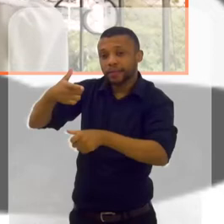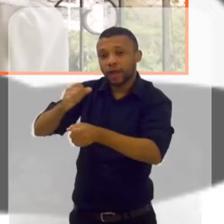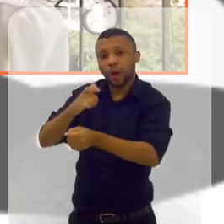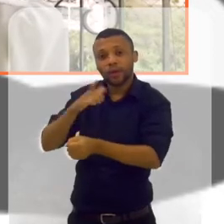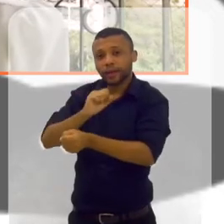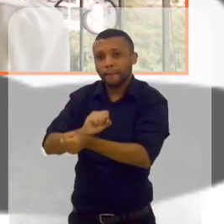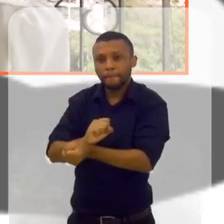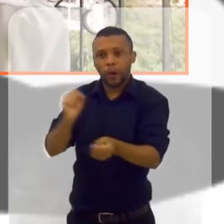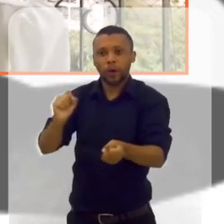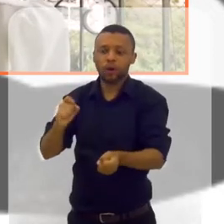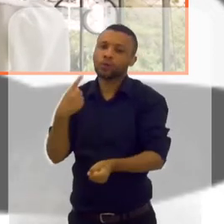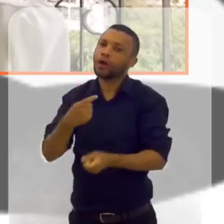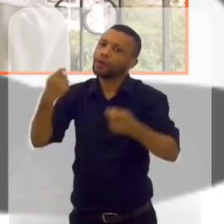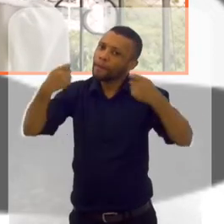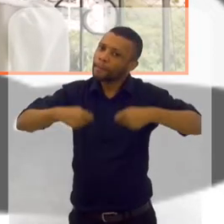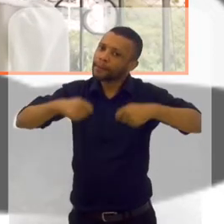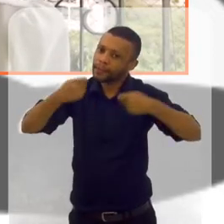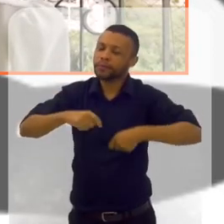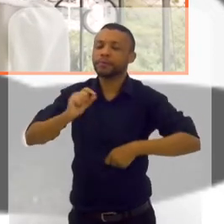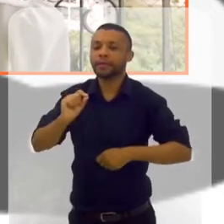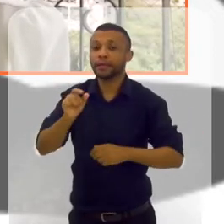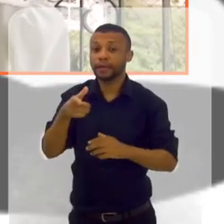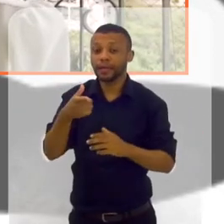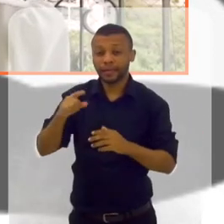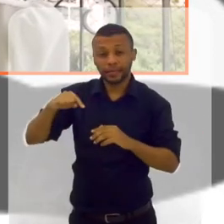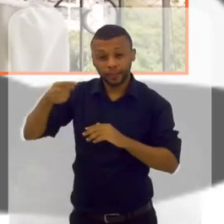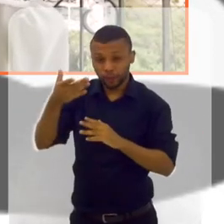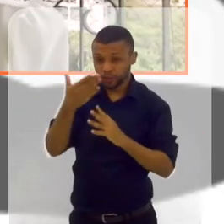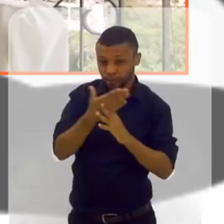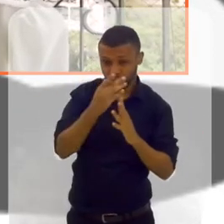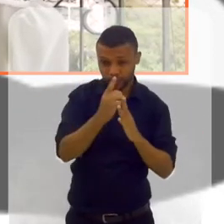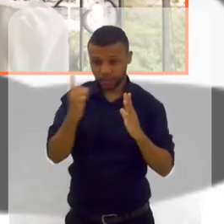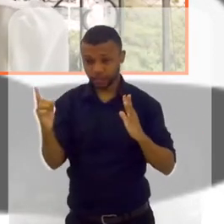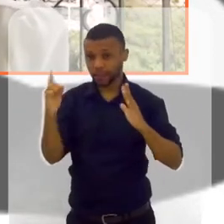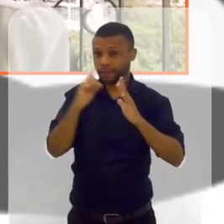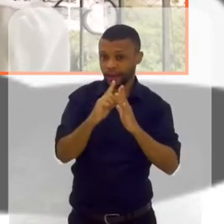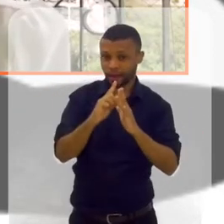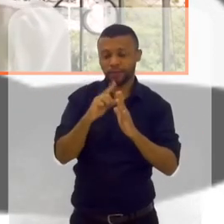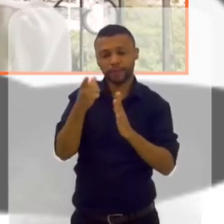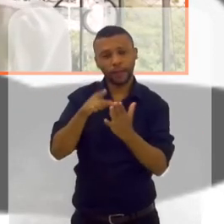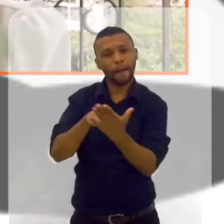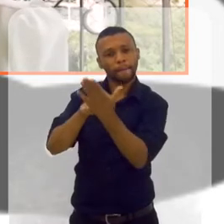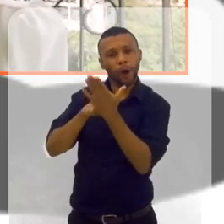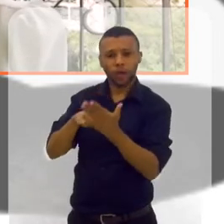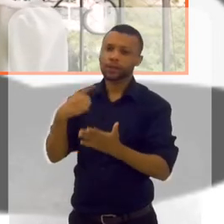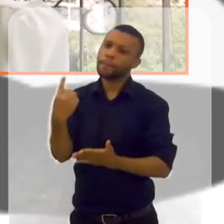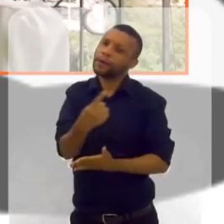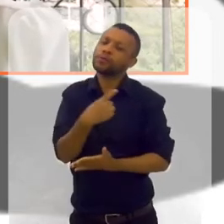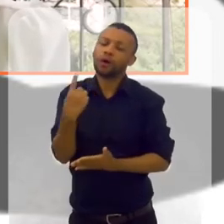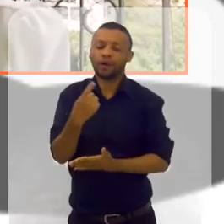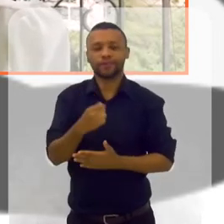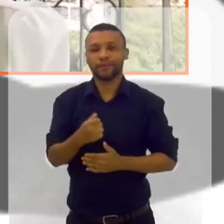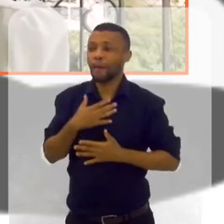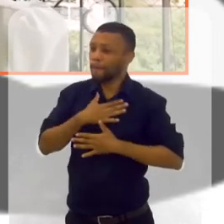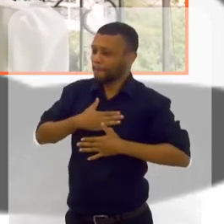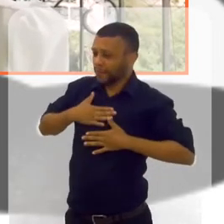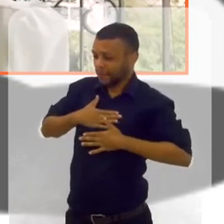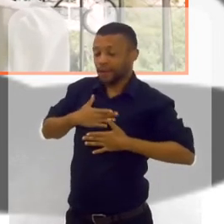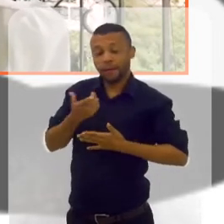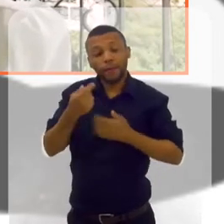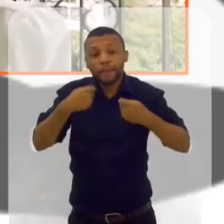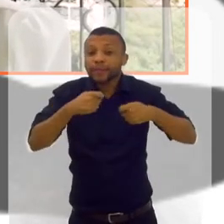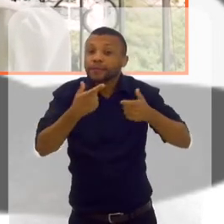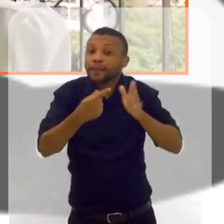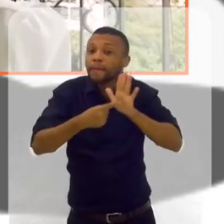a gente precisa depois, no segundo bloco, você faça uma demonstração para a gente, Sibeli. Com todo prazer. Precisa